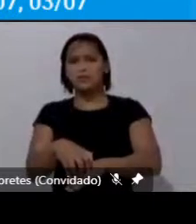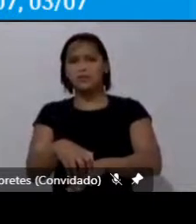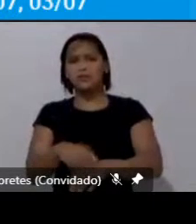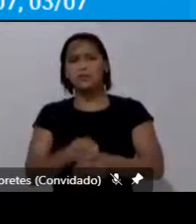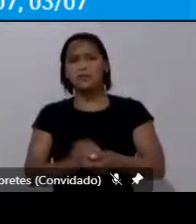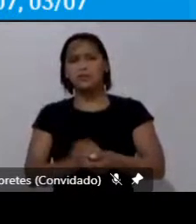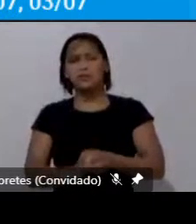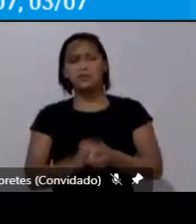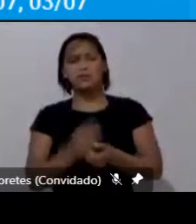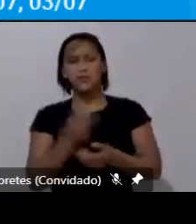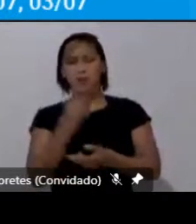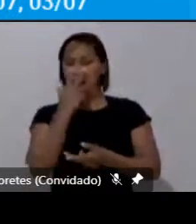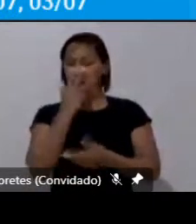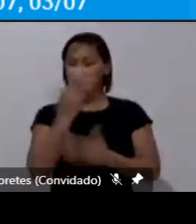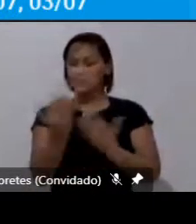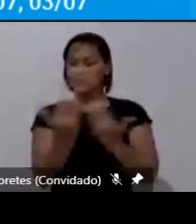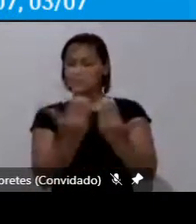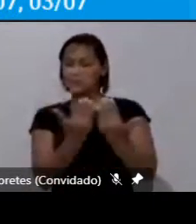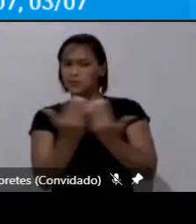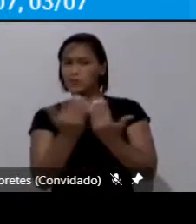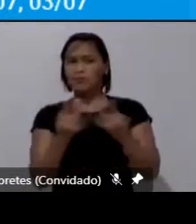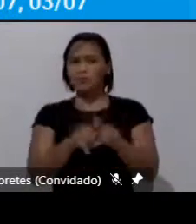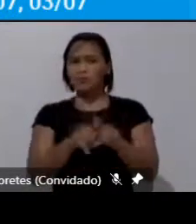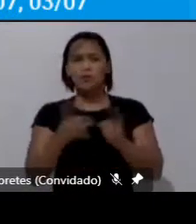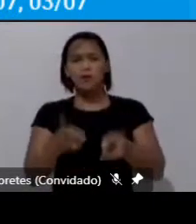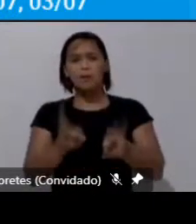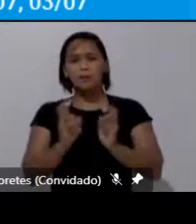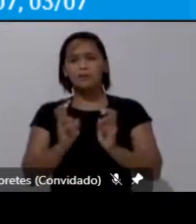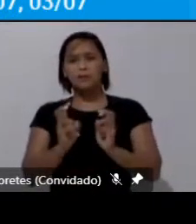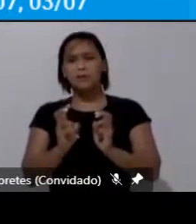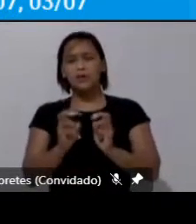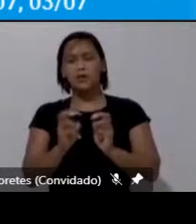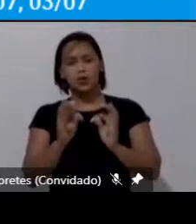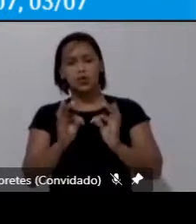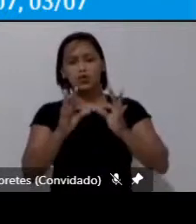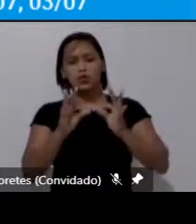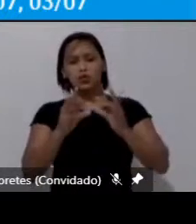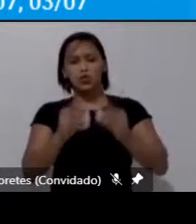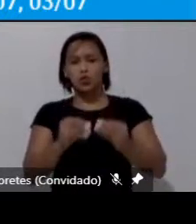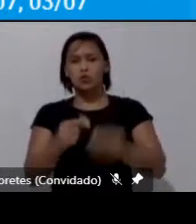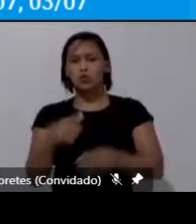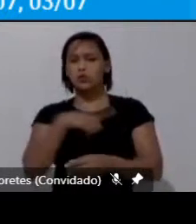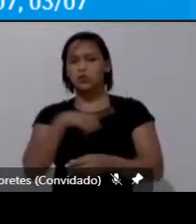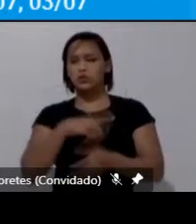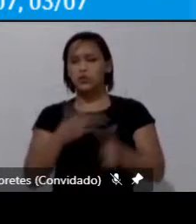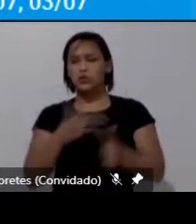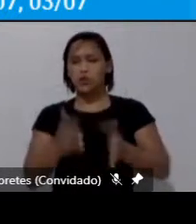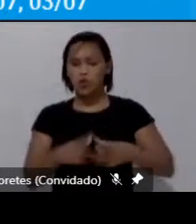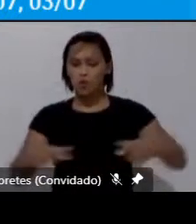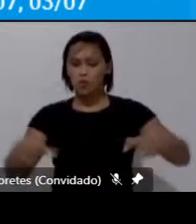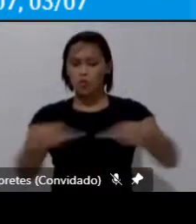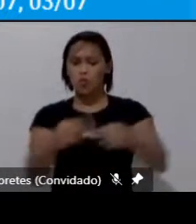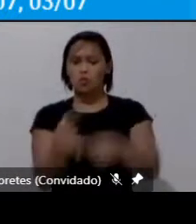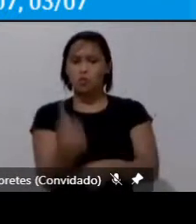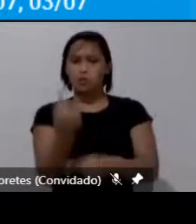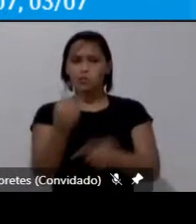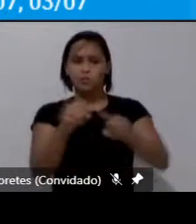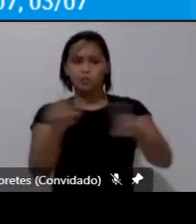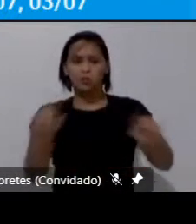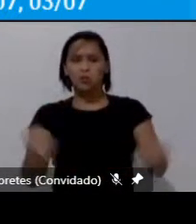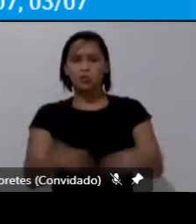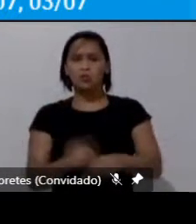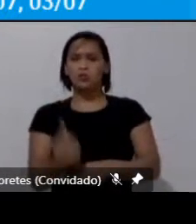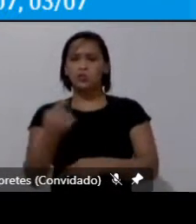relativa considerando que todos desfrutamos o mesmo espaço e a mesma lógica de sistema